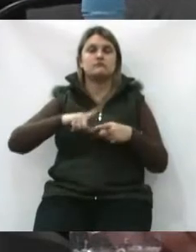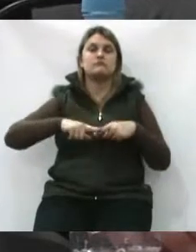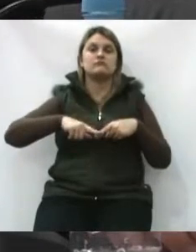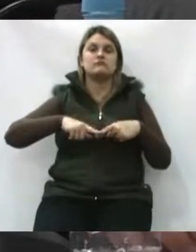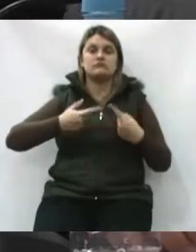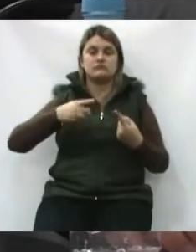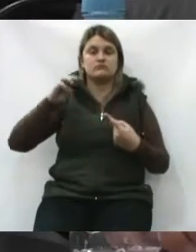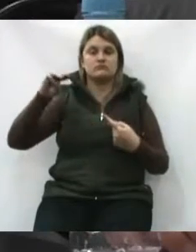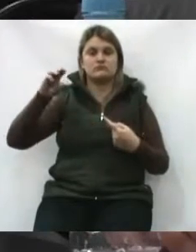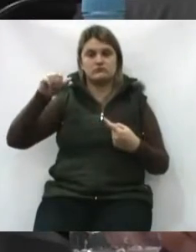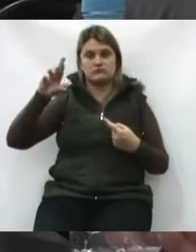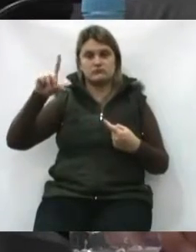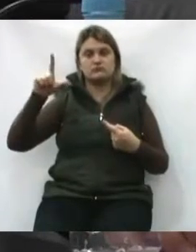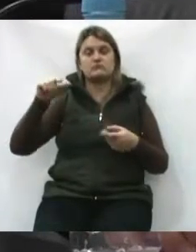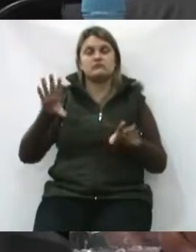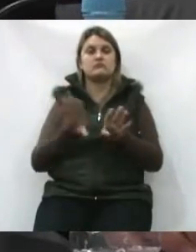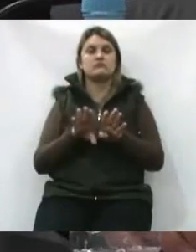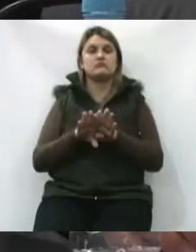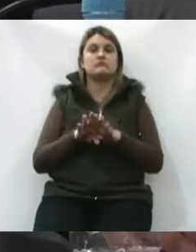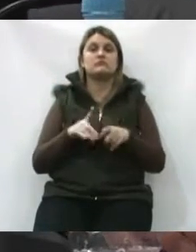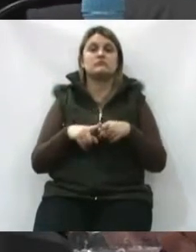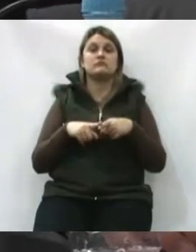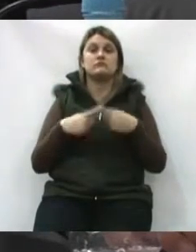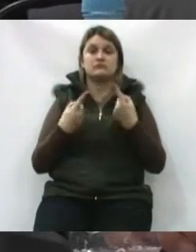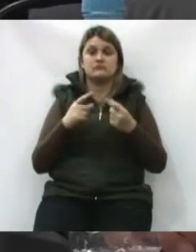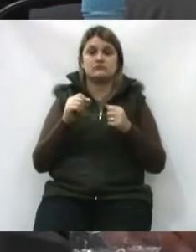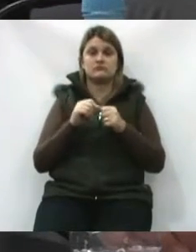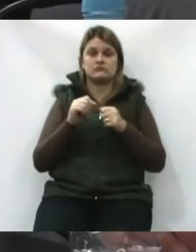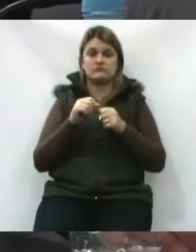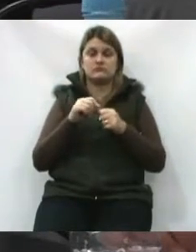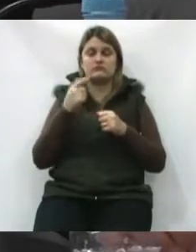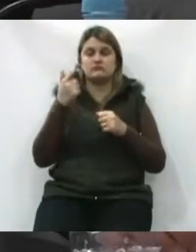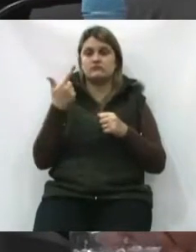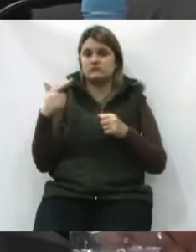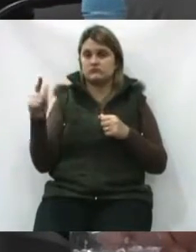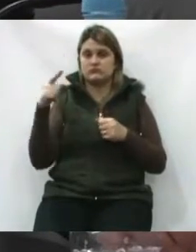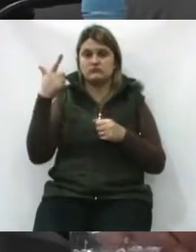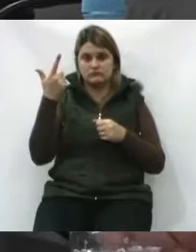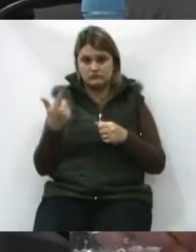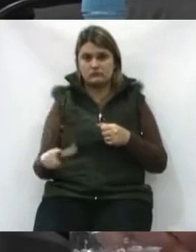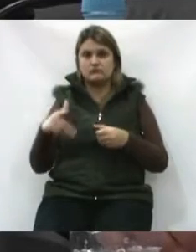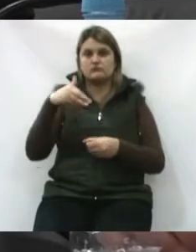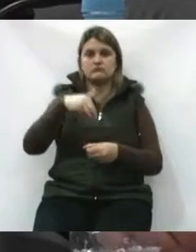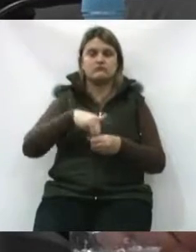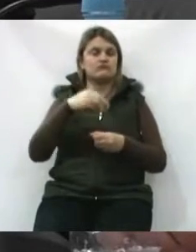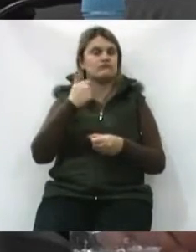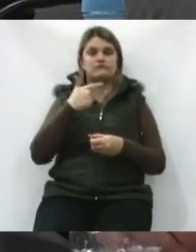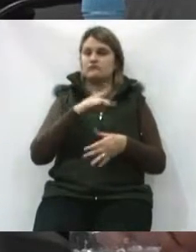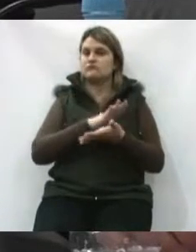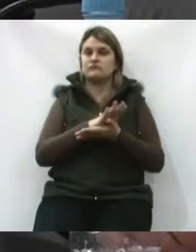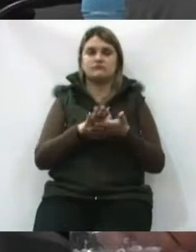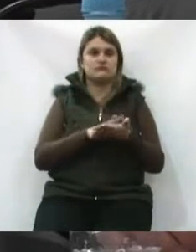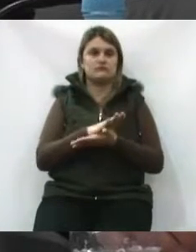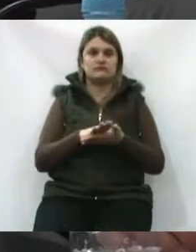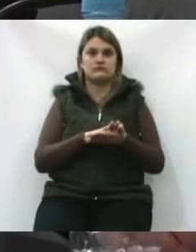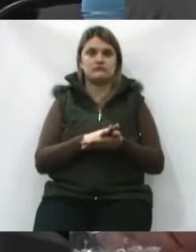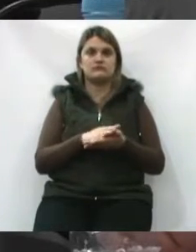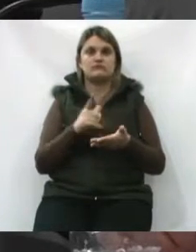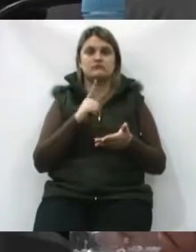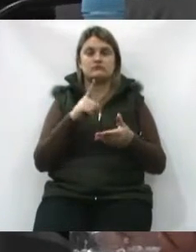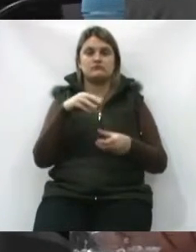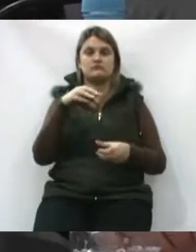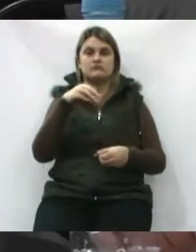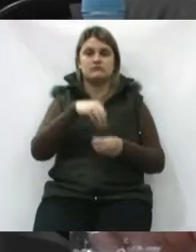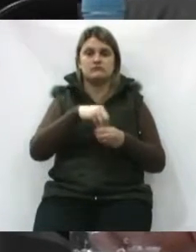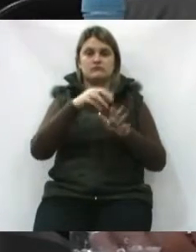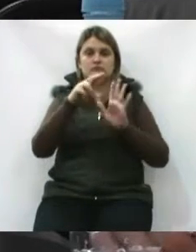a moralidade está dentro disso. Mas que vai gerar em outras eleições? Não. Não existe isso. O Código